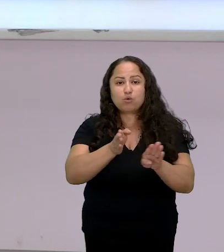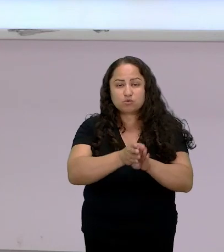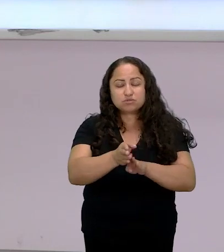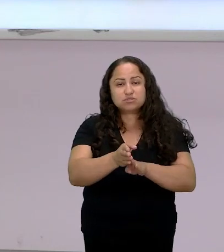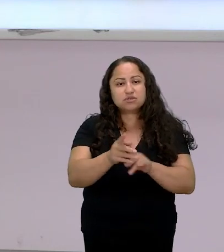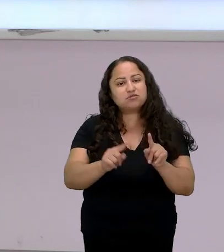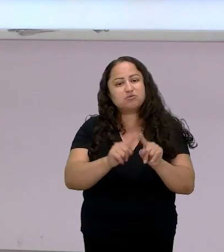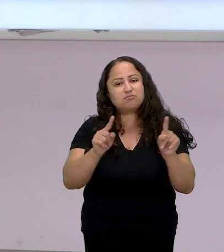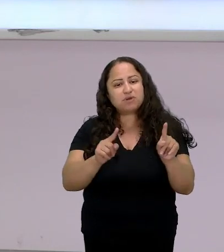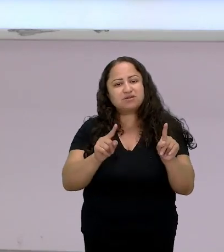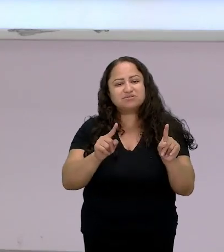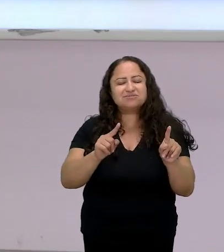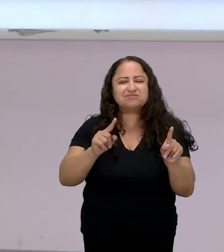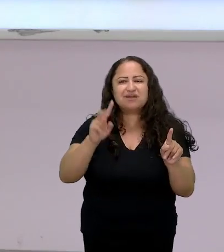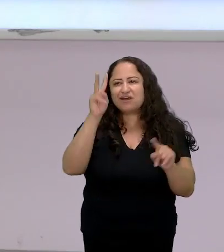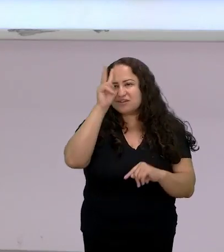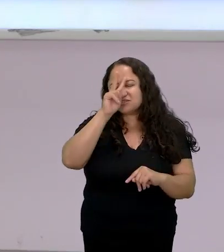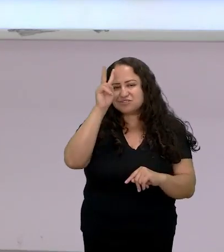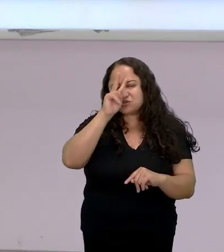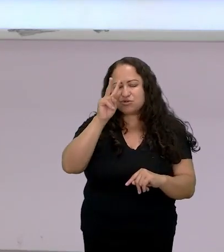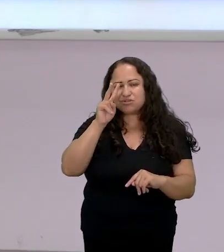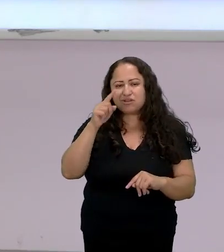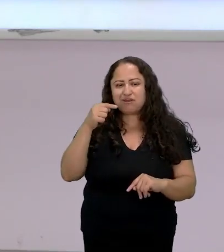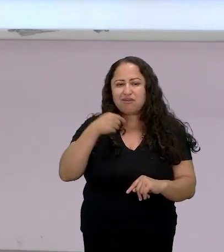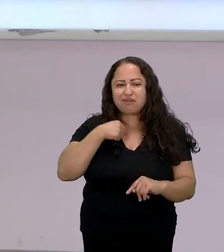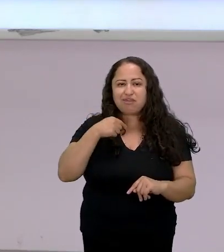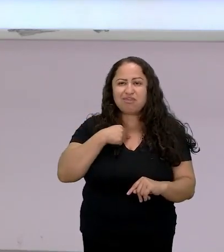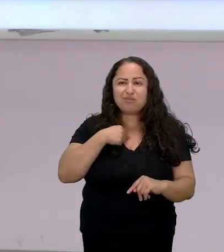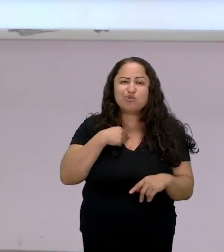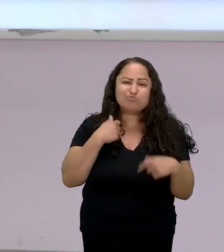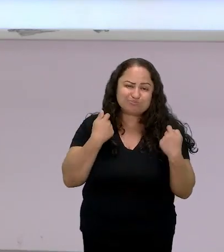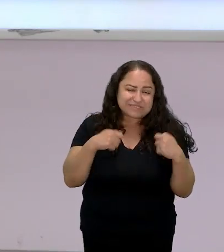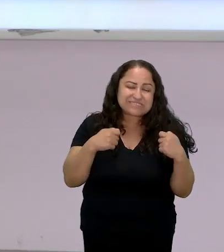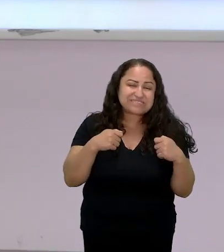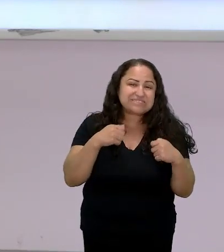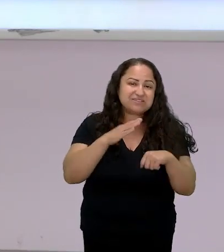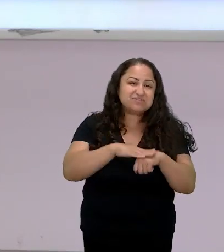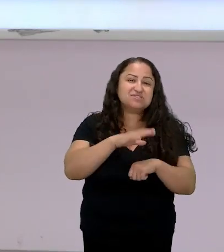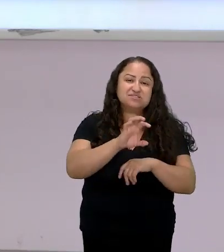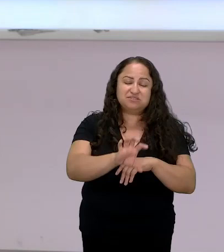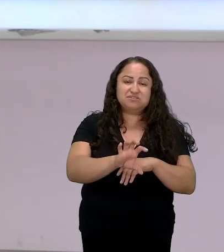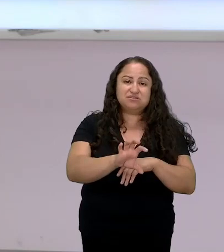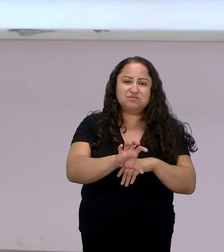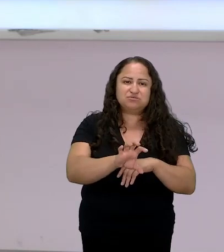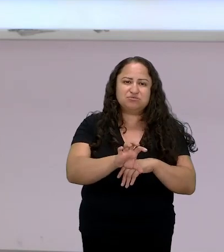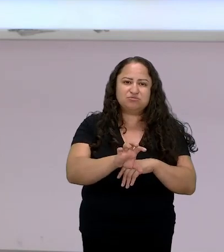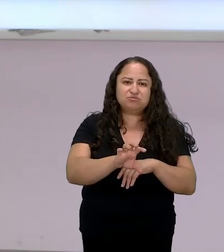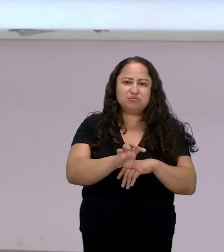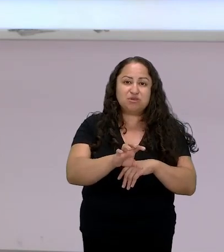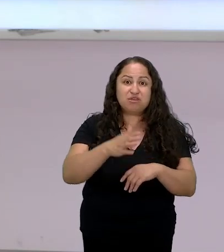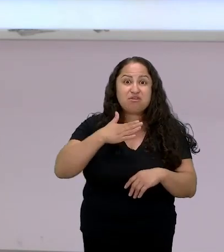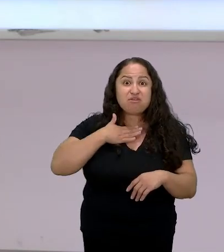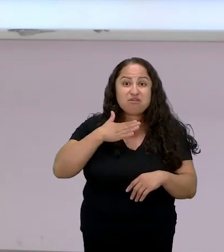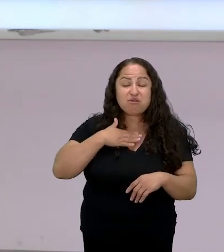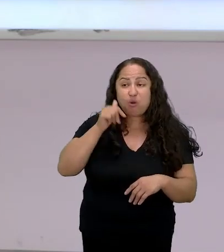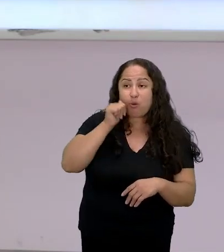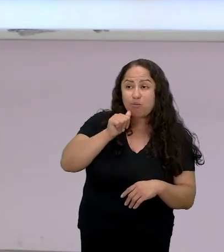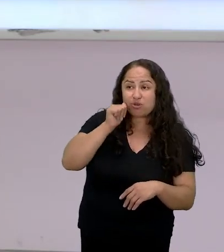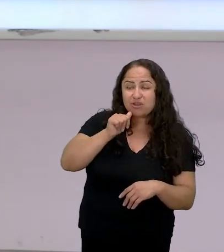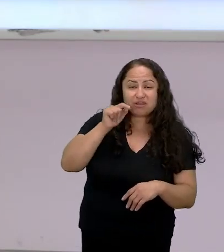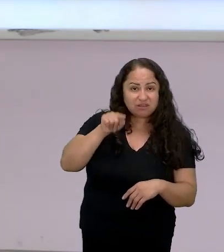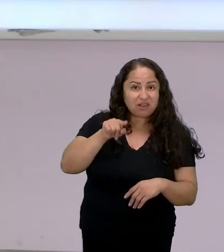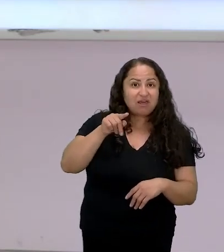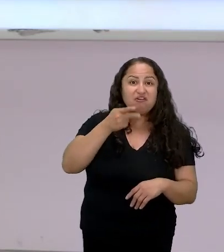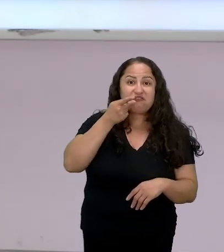essa história eu tive me submeti a isso né por ser mulher e essa mulher fala